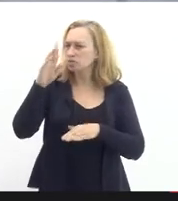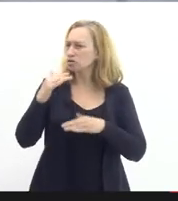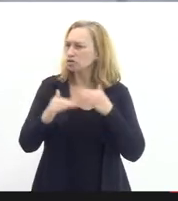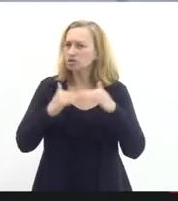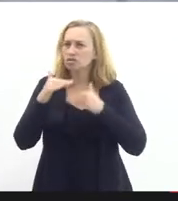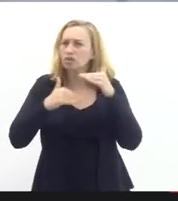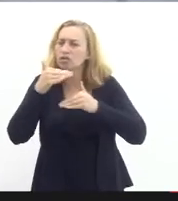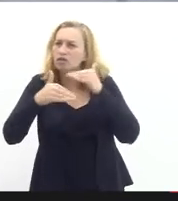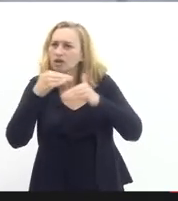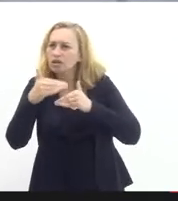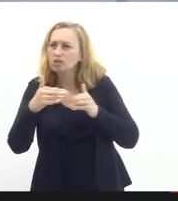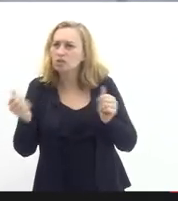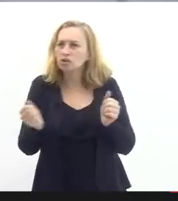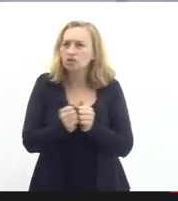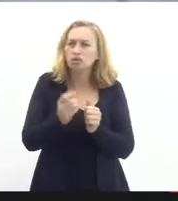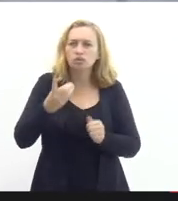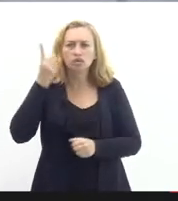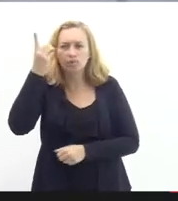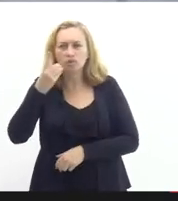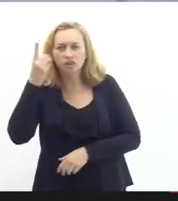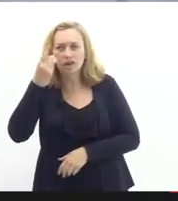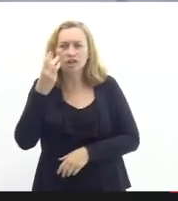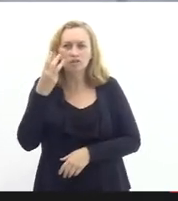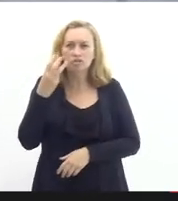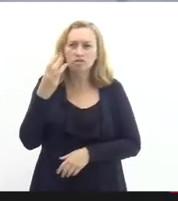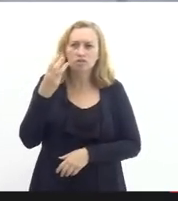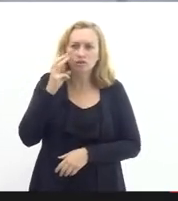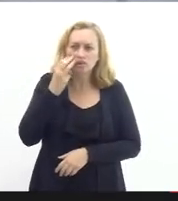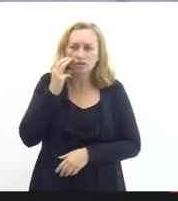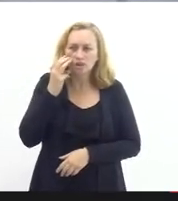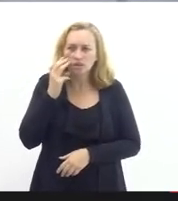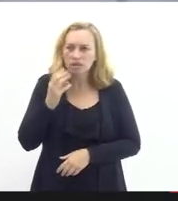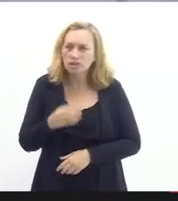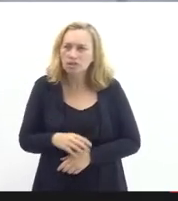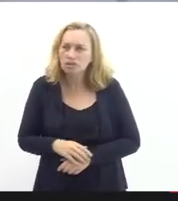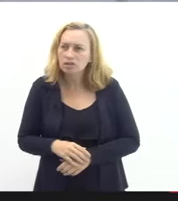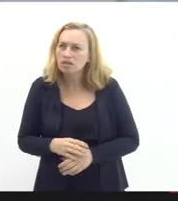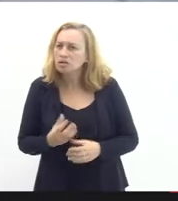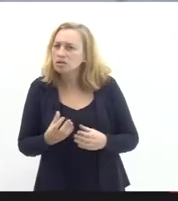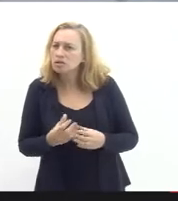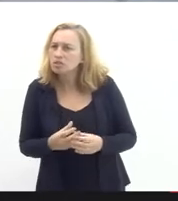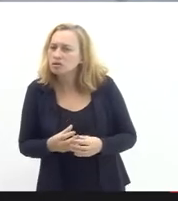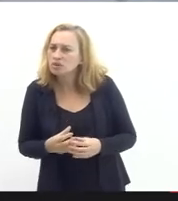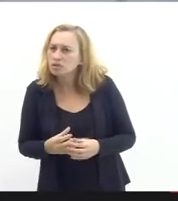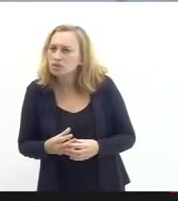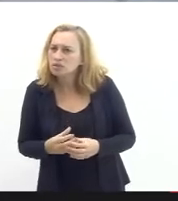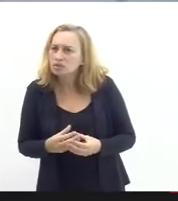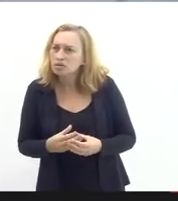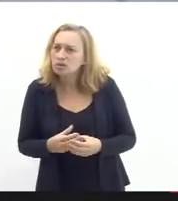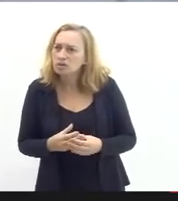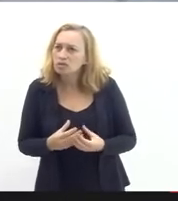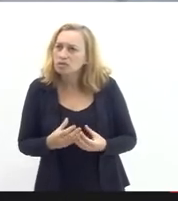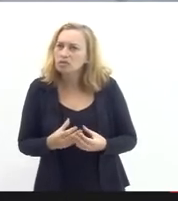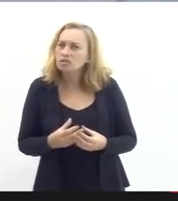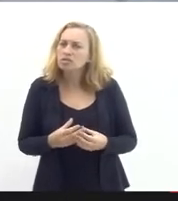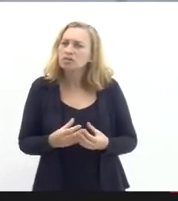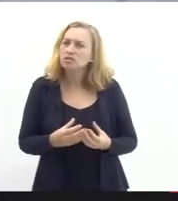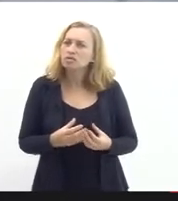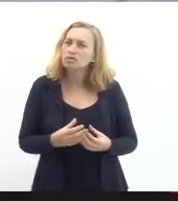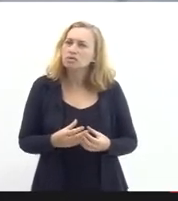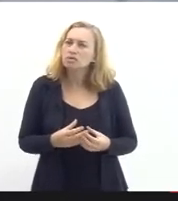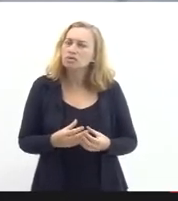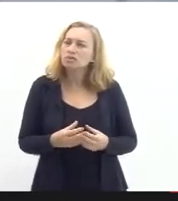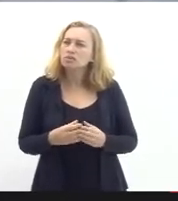com secretário da UDEC e a gente vai procurar contribuir com todas as informações solicitadas e vai